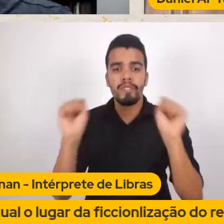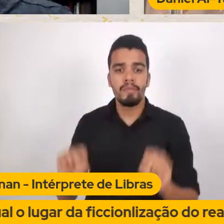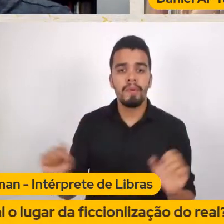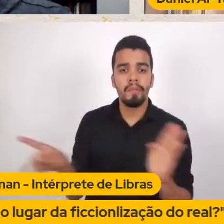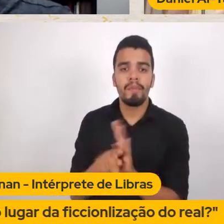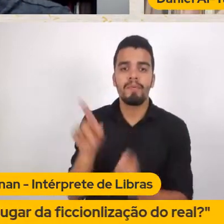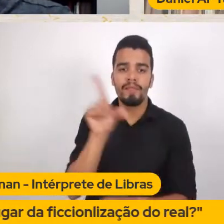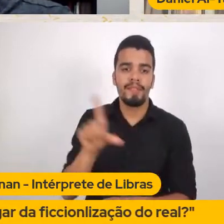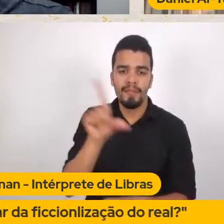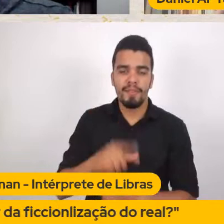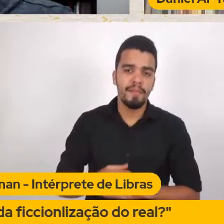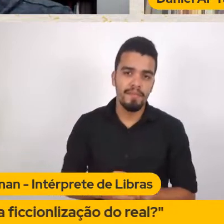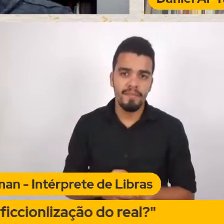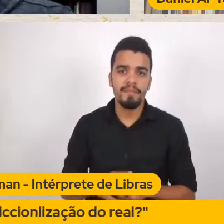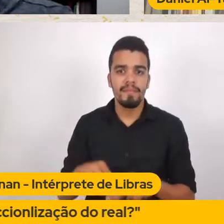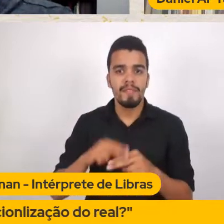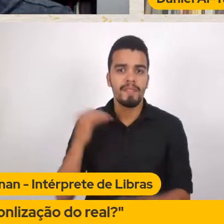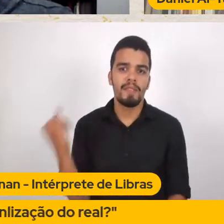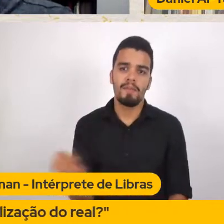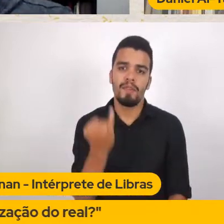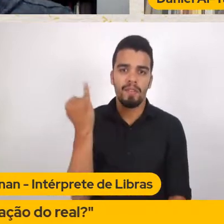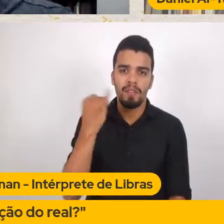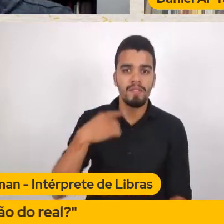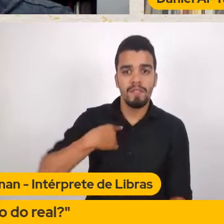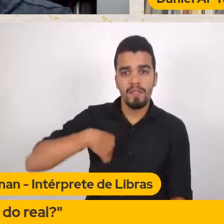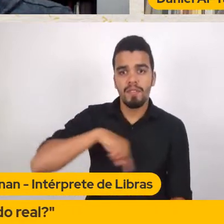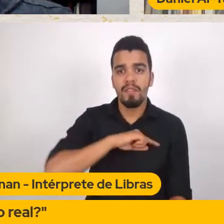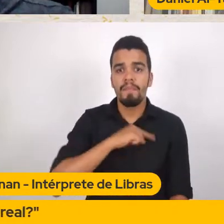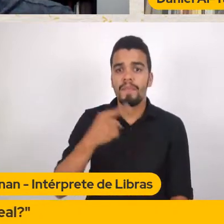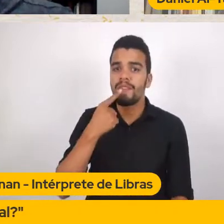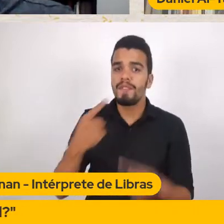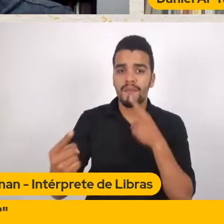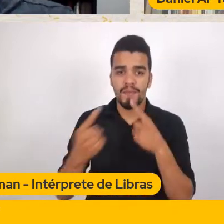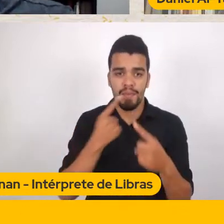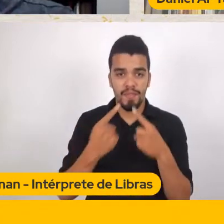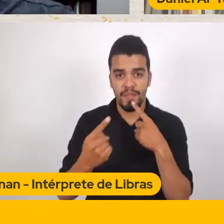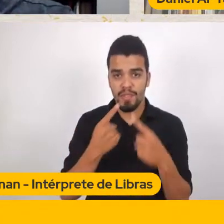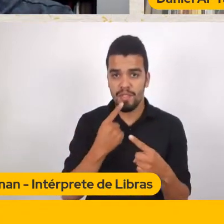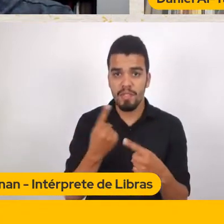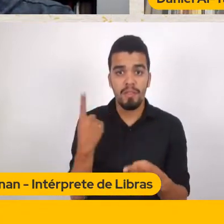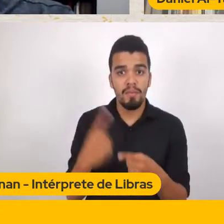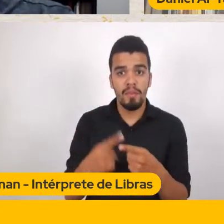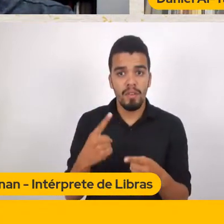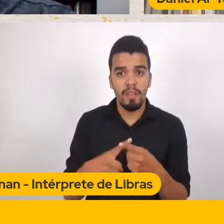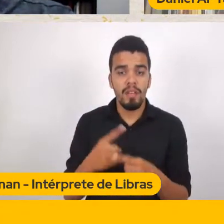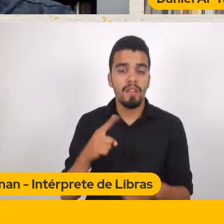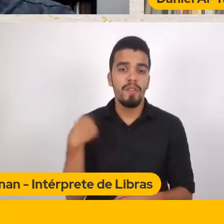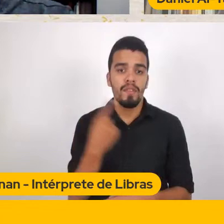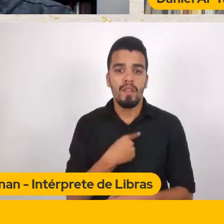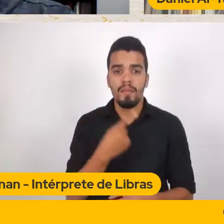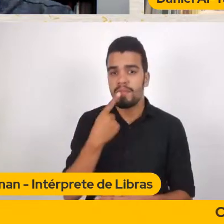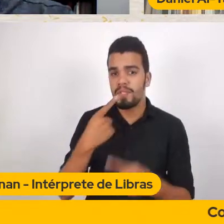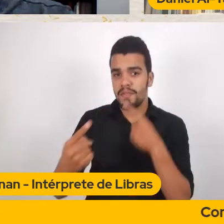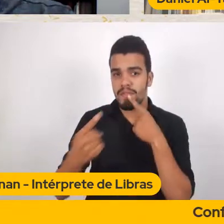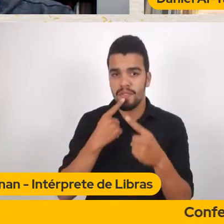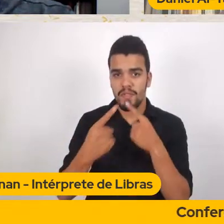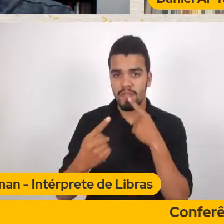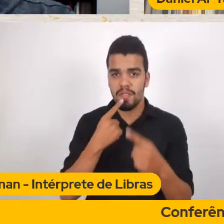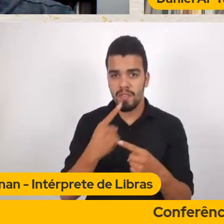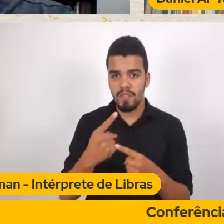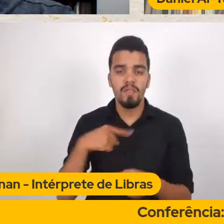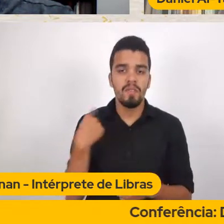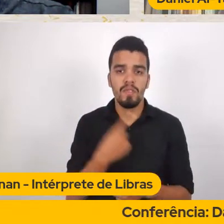importante Sabe, Wendel É a gente discutir isso Porque quando a gente Discute isso A gente começa A produzir